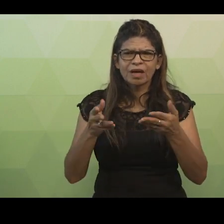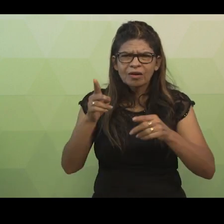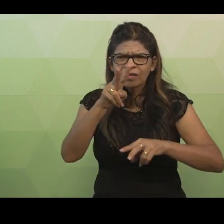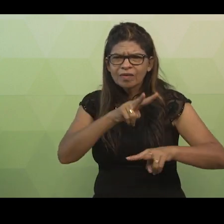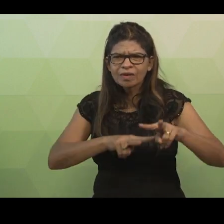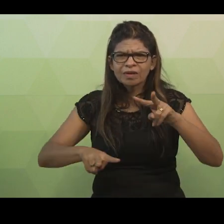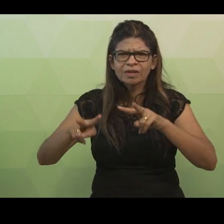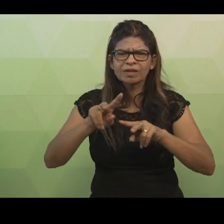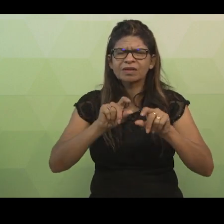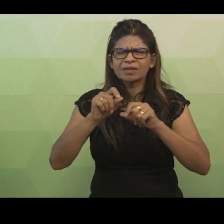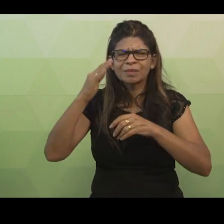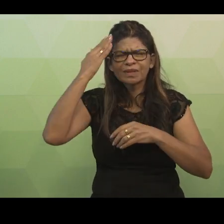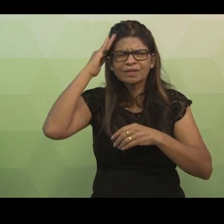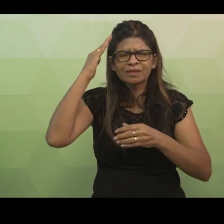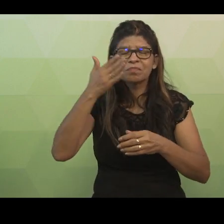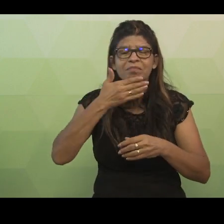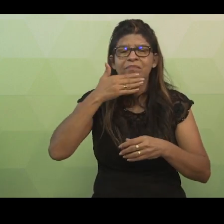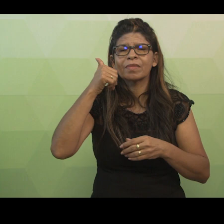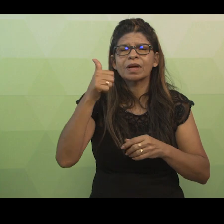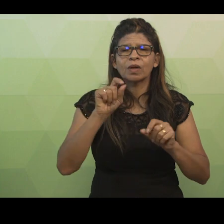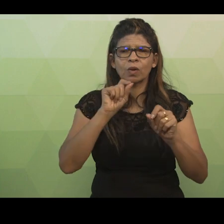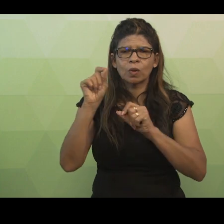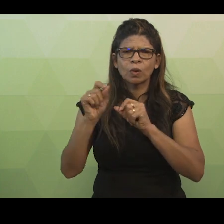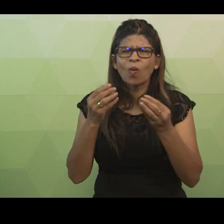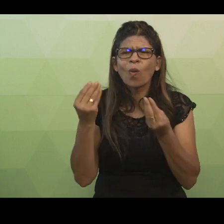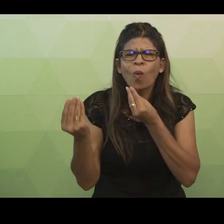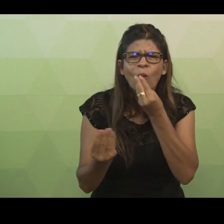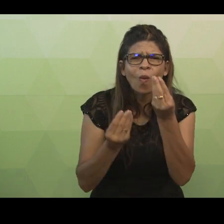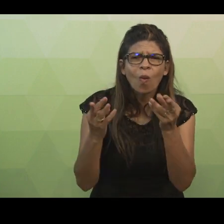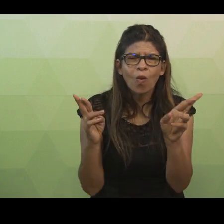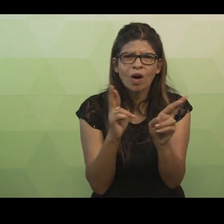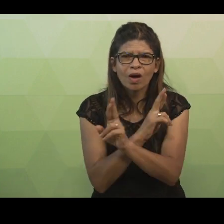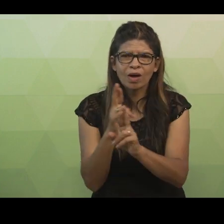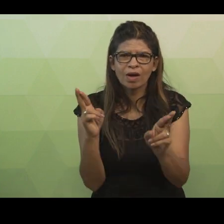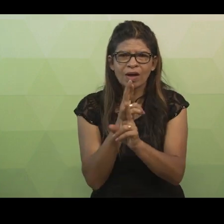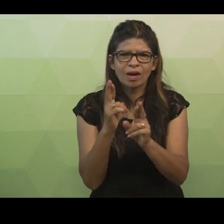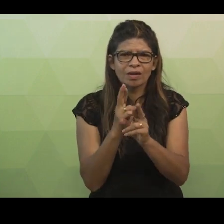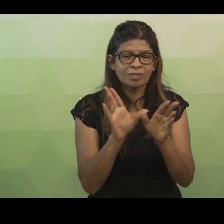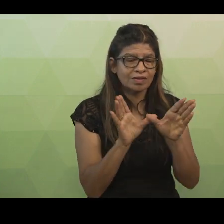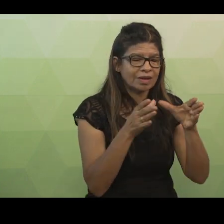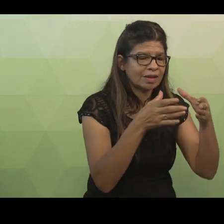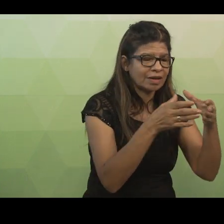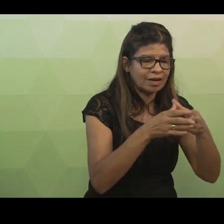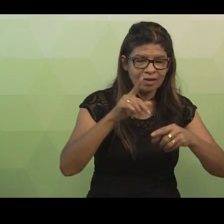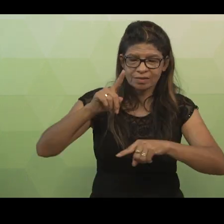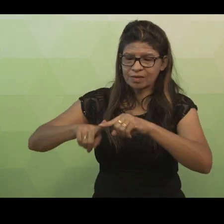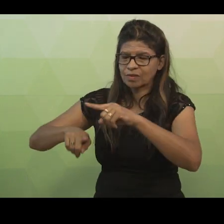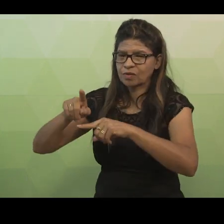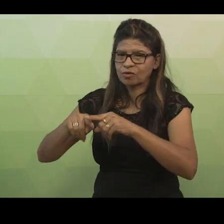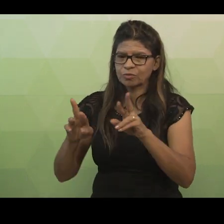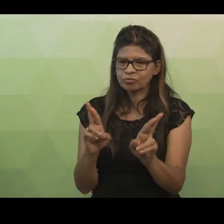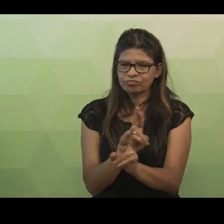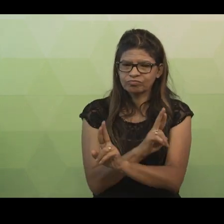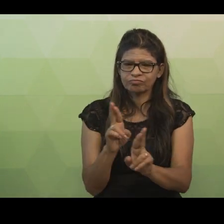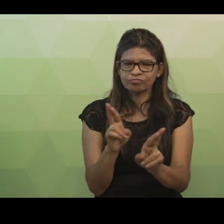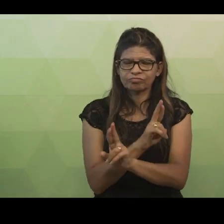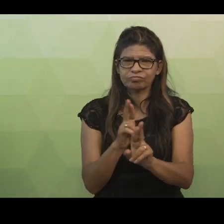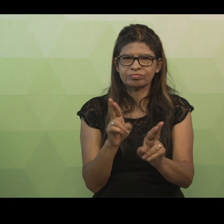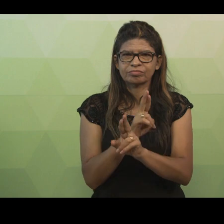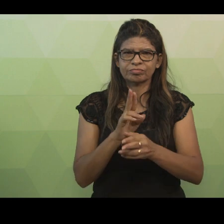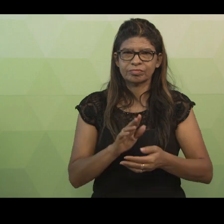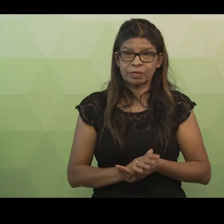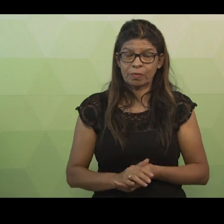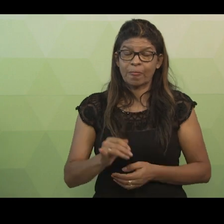para entendermos melhor sobre os relacionamentos entre classes e objetos. Se desejarmos desmontar um